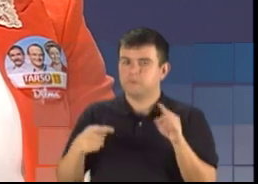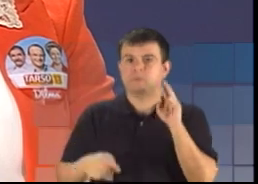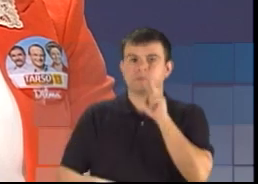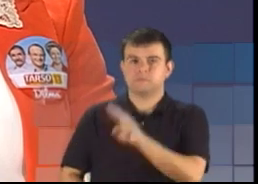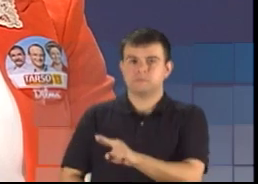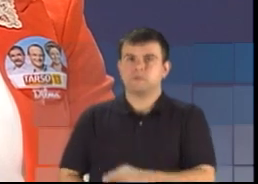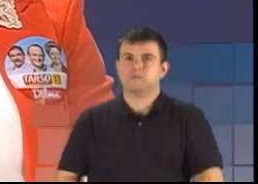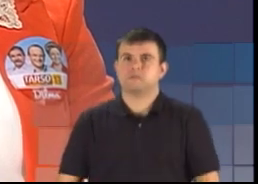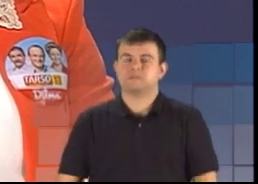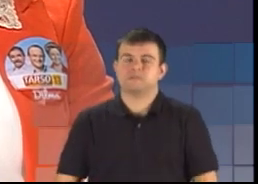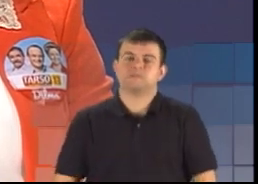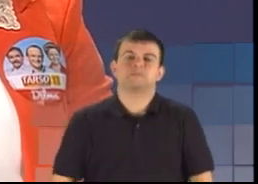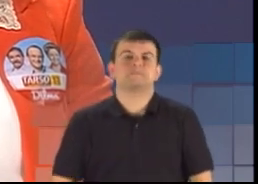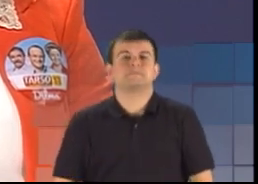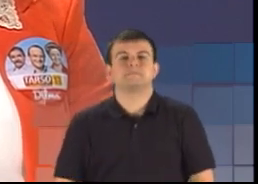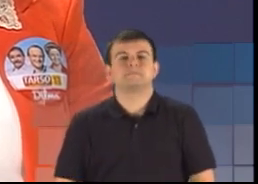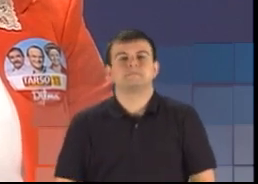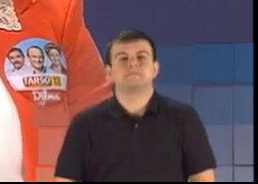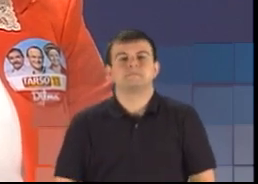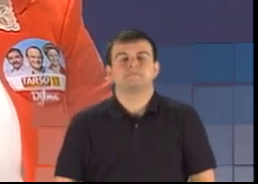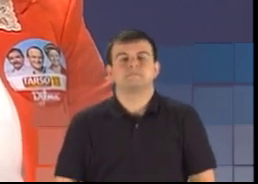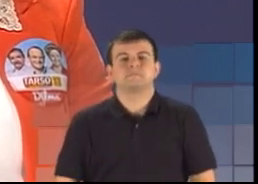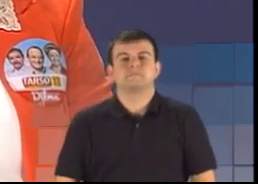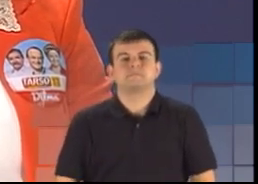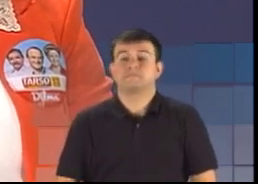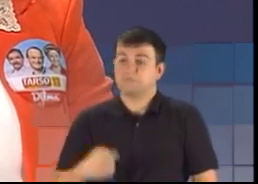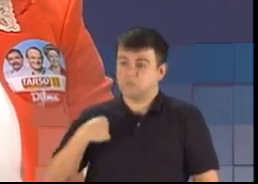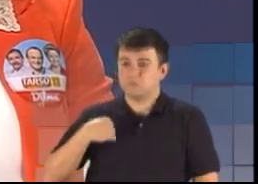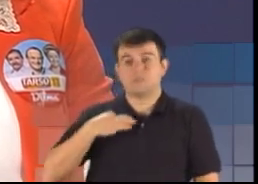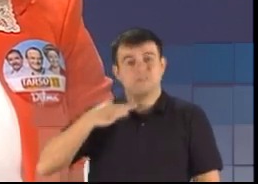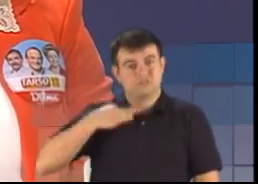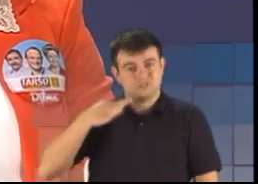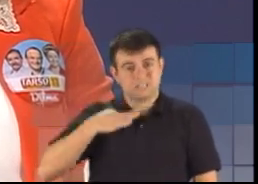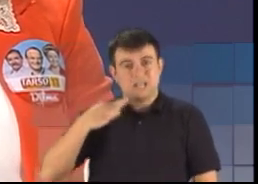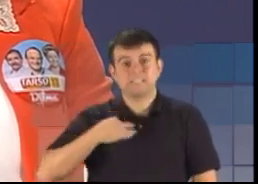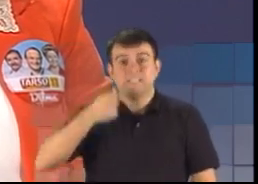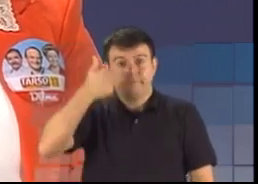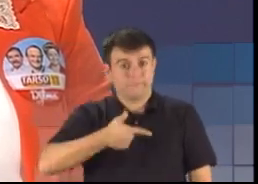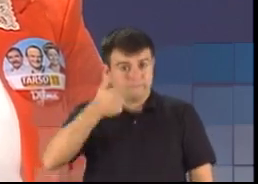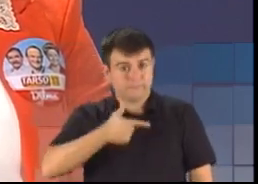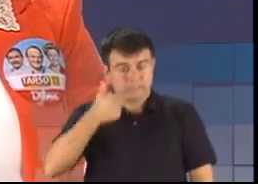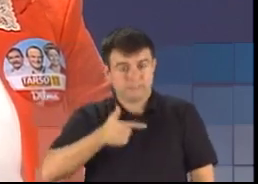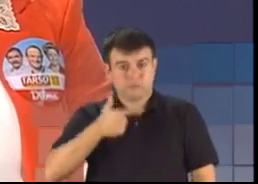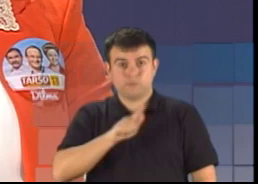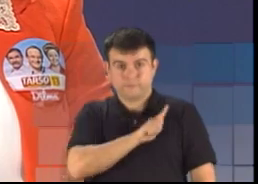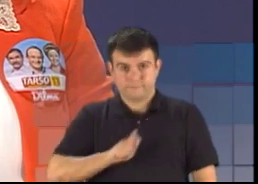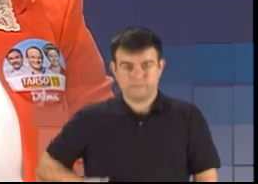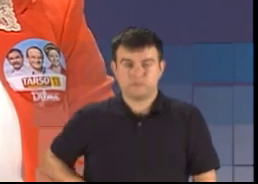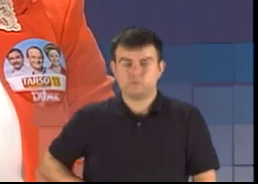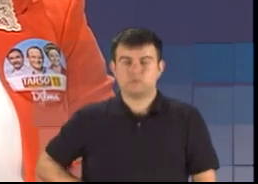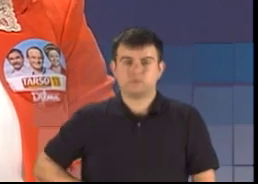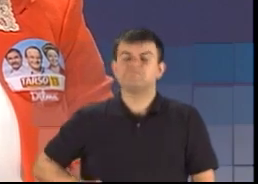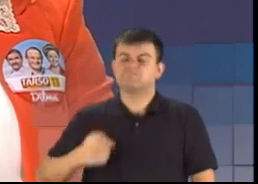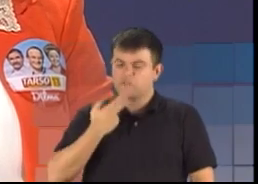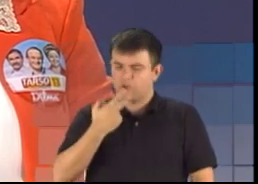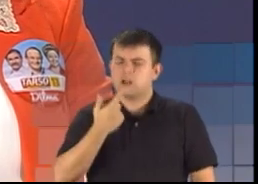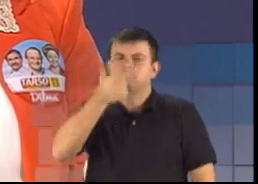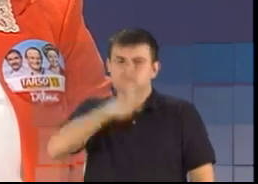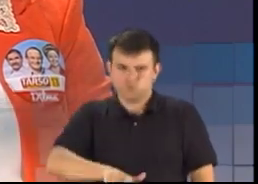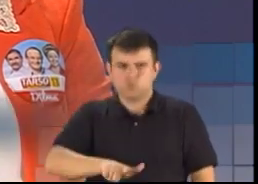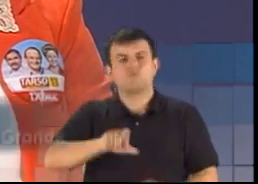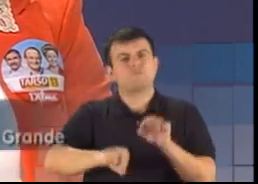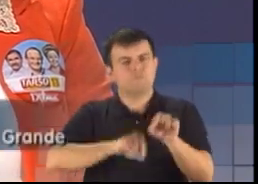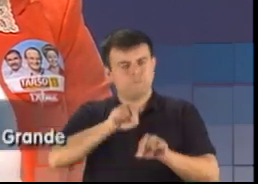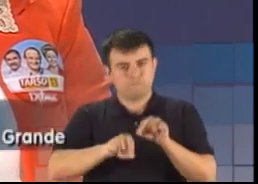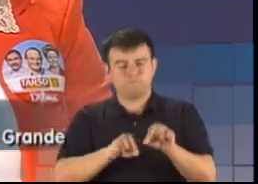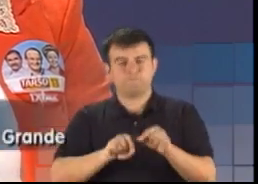Que eu, como candidata a vice-governadora, quero reafirmar o que muitos estão vendo e dizendo.